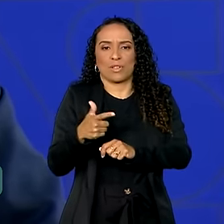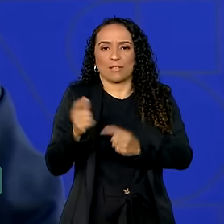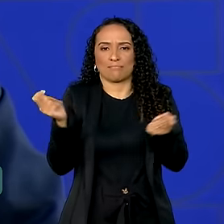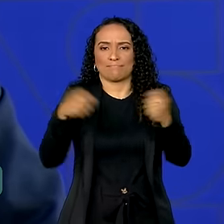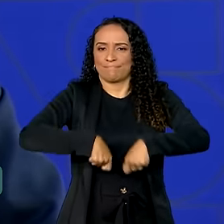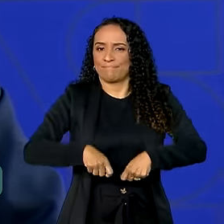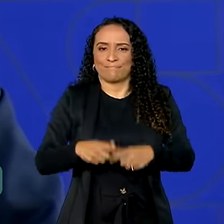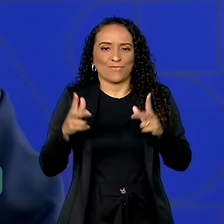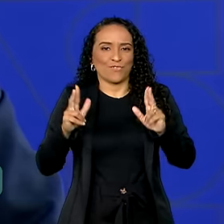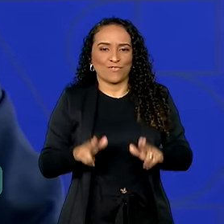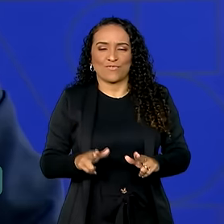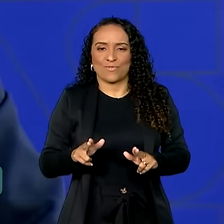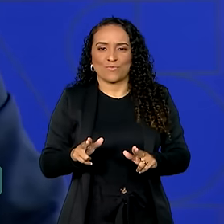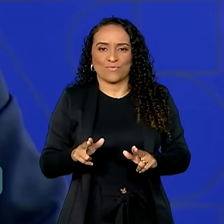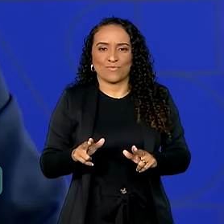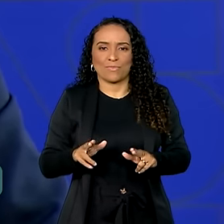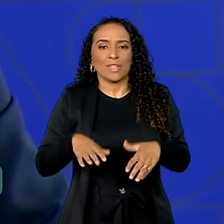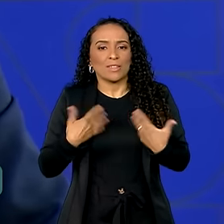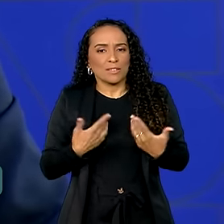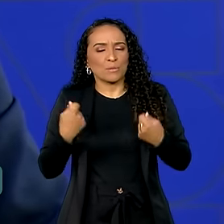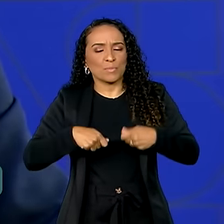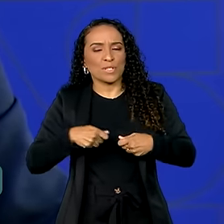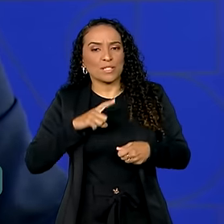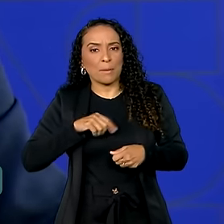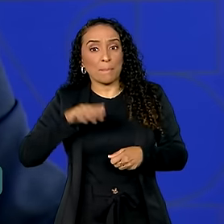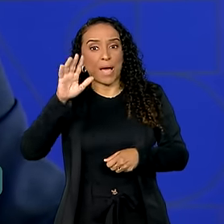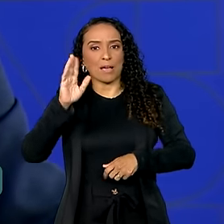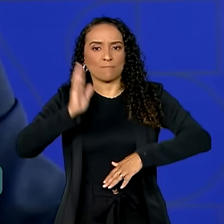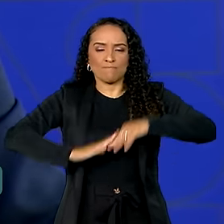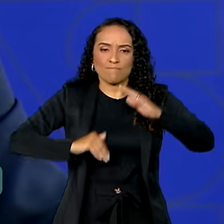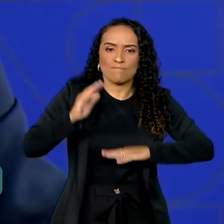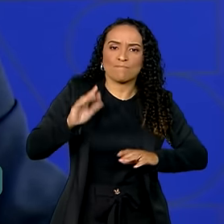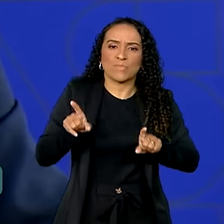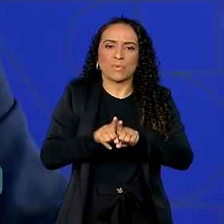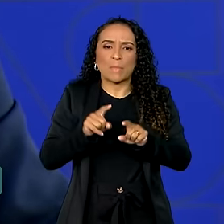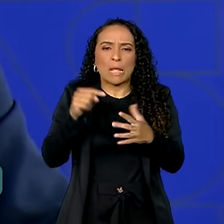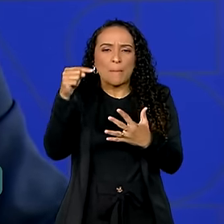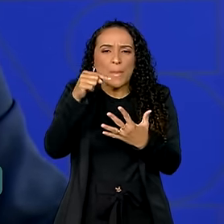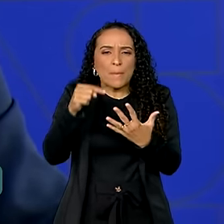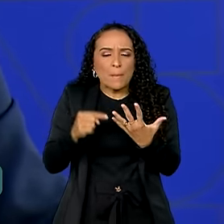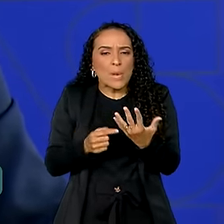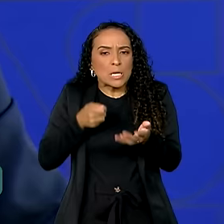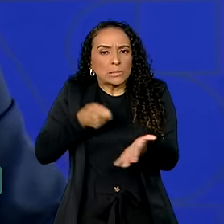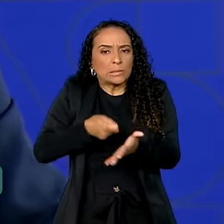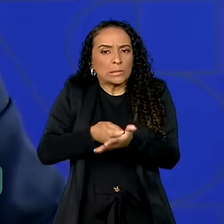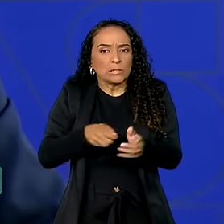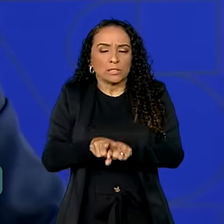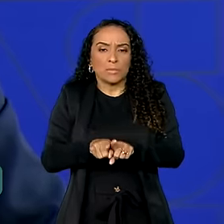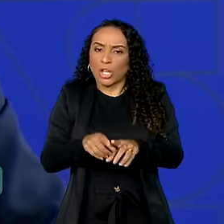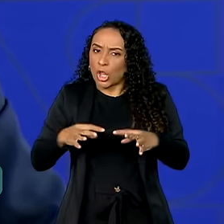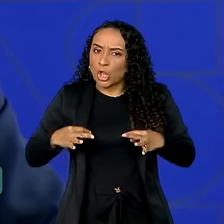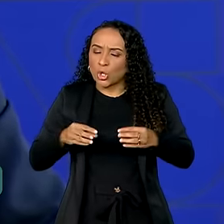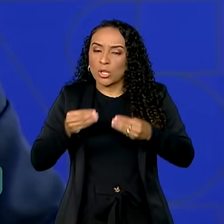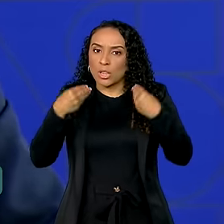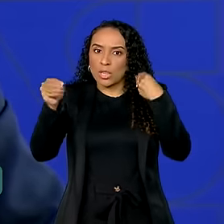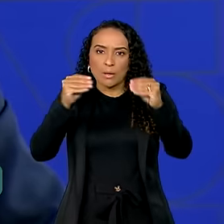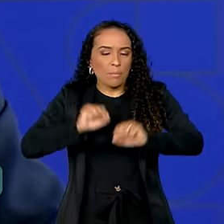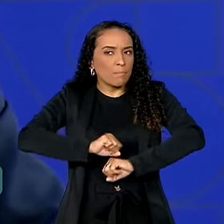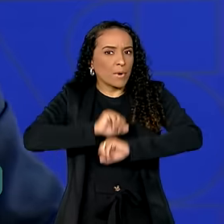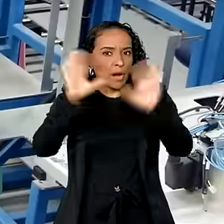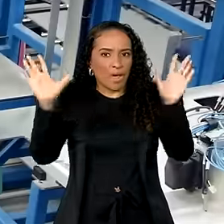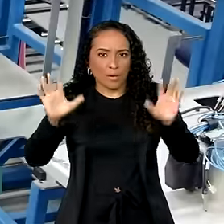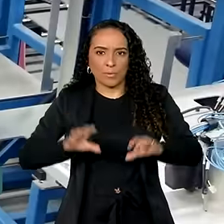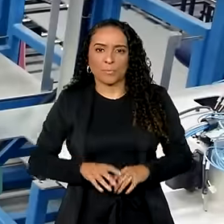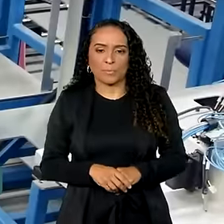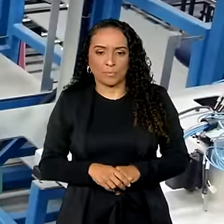capacidade de fazer política industrial. Então, nós temos que ser muito mais eficientes, muito mais criteriosos, muito mais rigorosos e totalmente transparentes para que isso dê